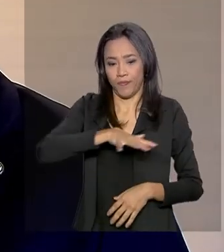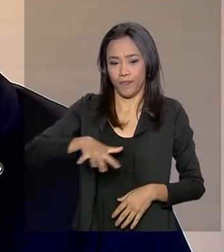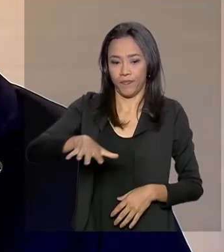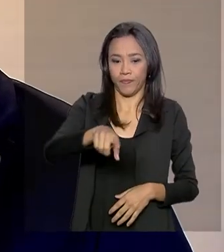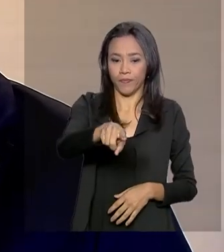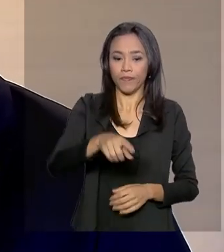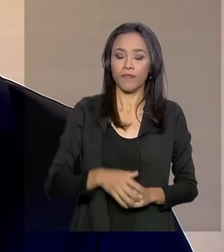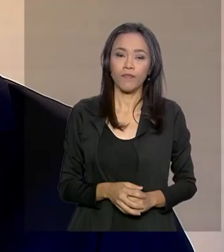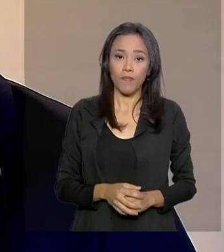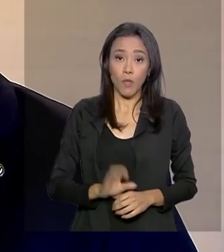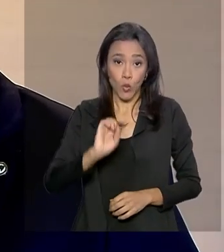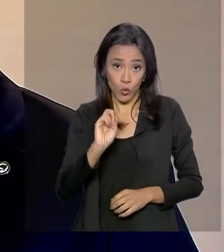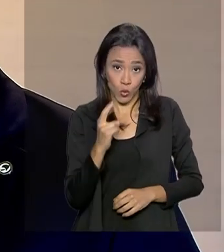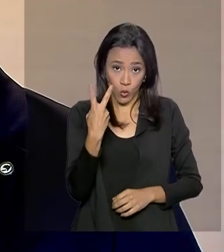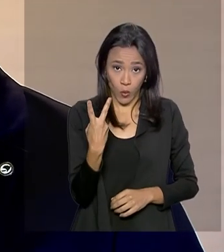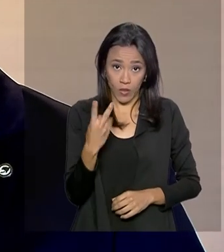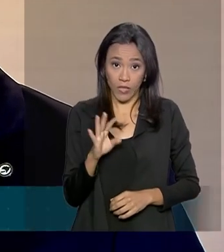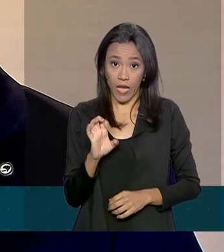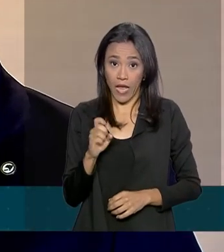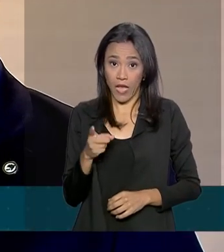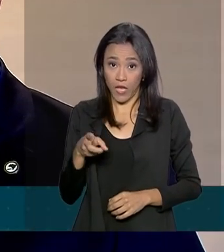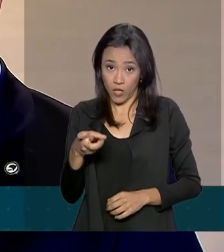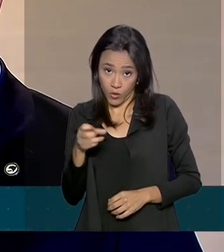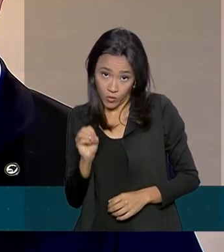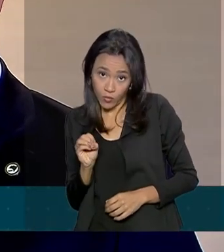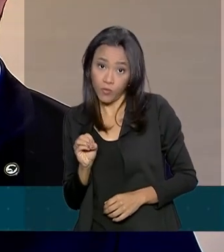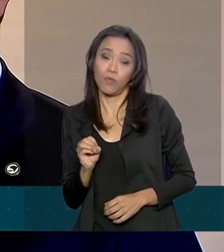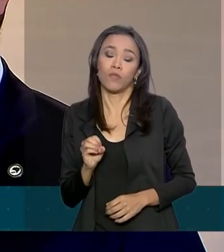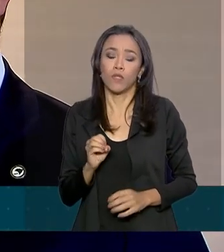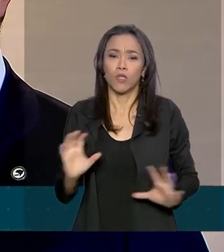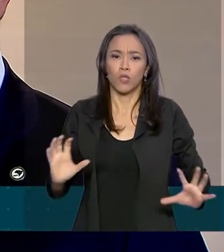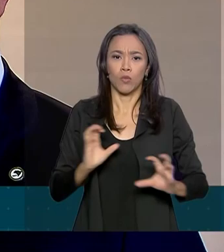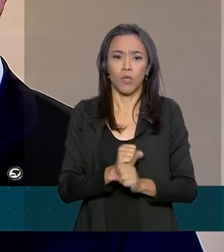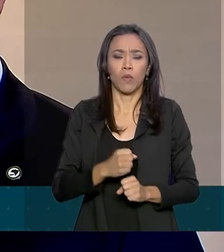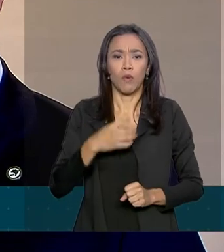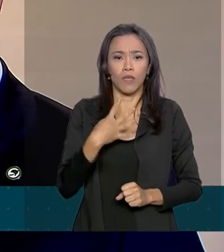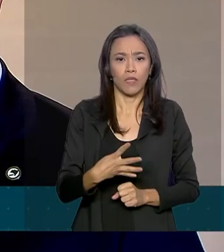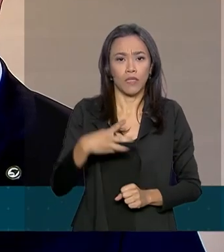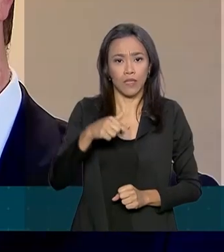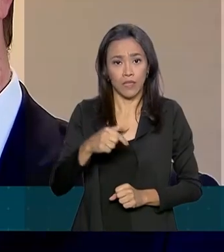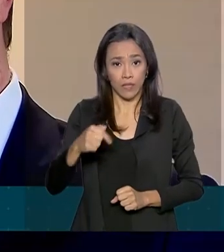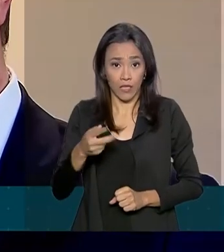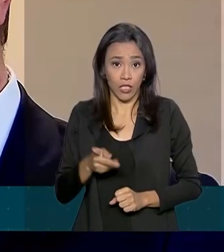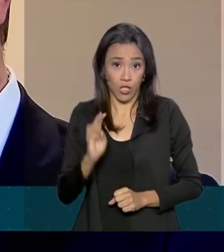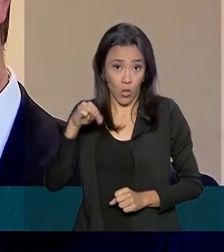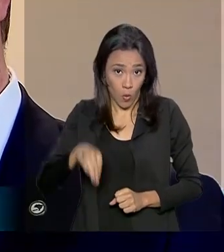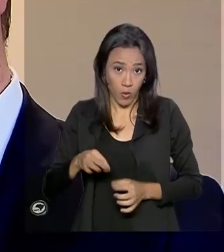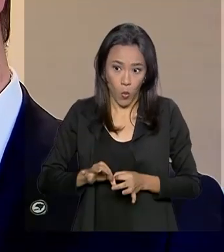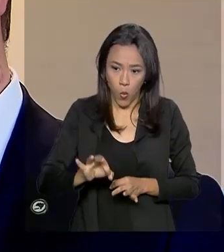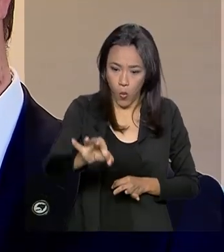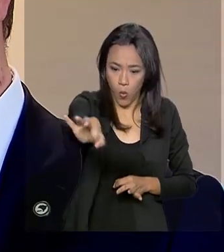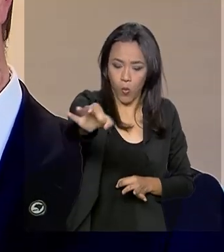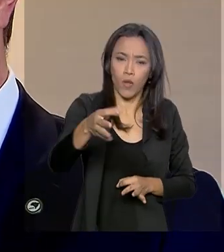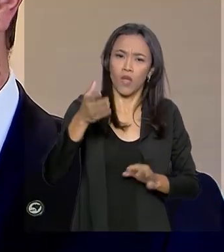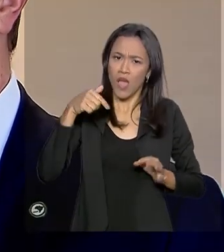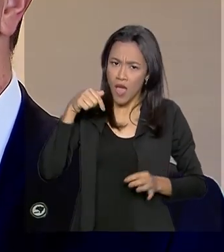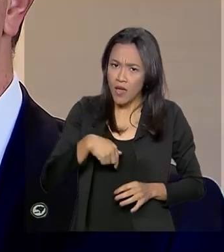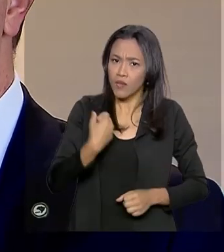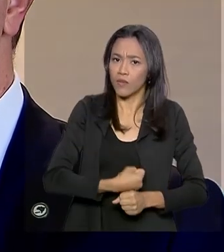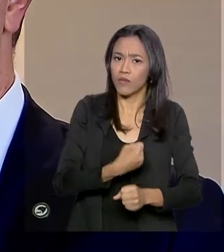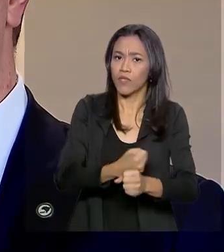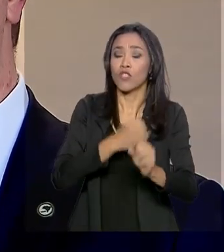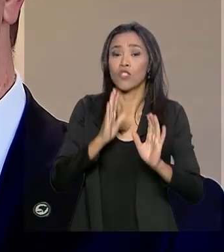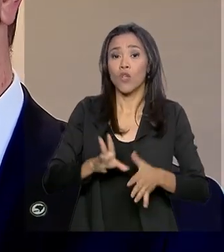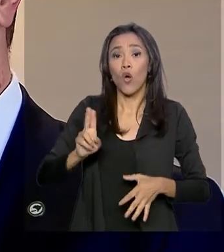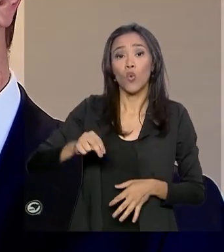Os dois eixos que totalizam 477 quilômetros de extensão. Essa é uma obra que já, só o